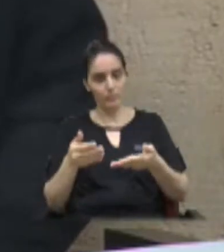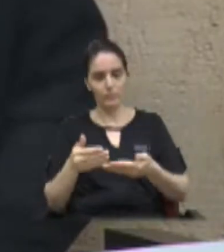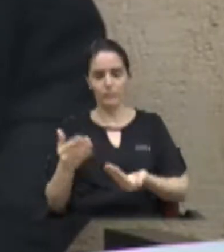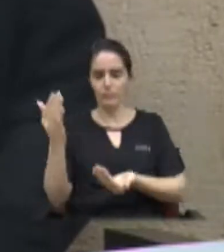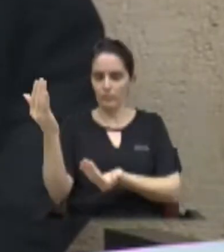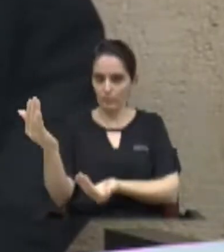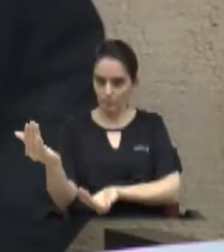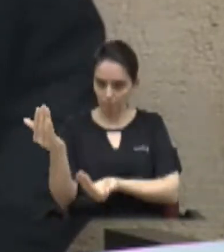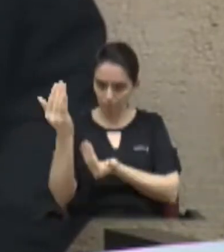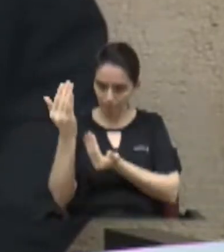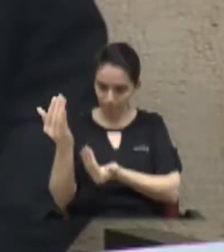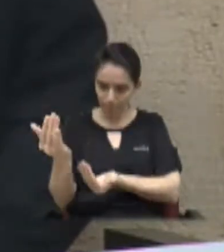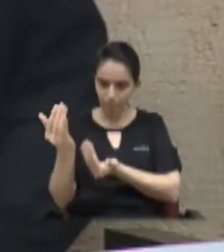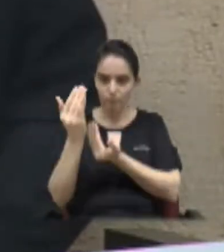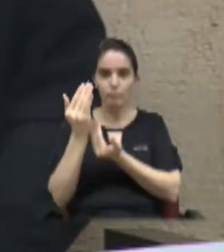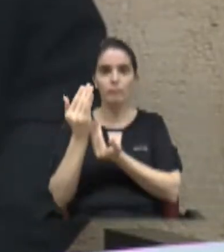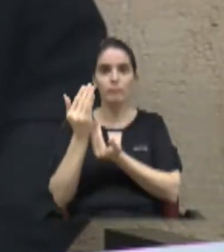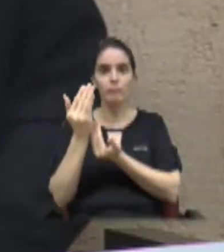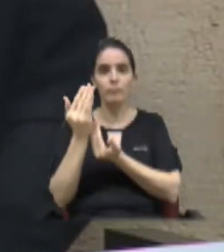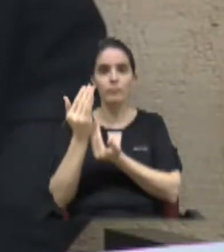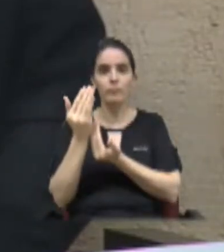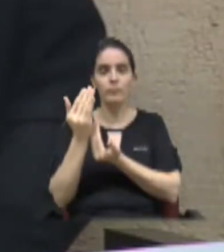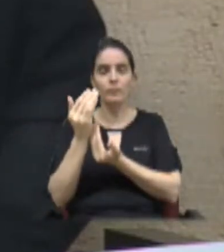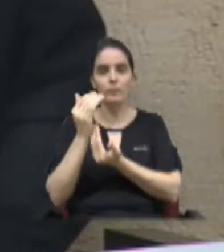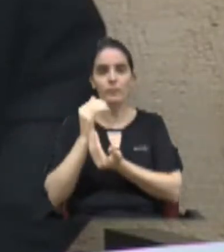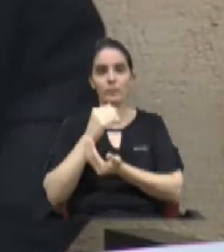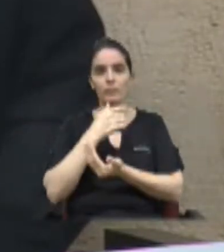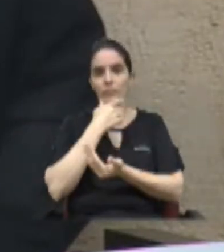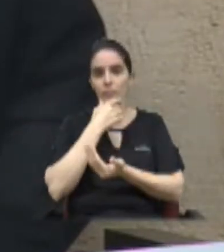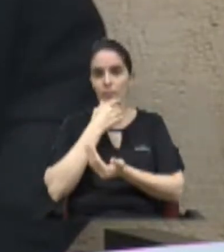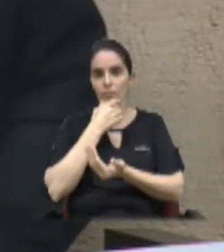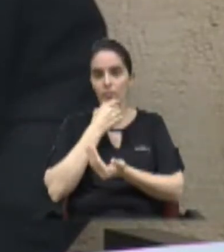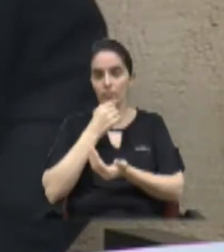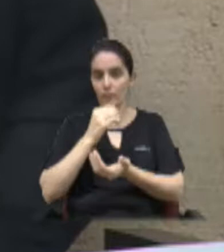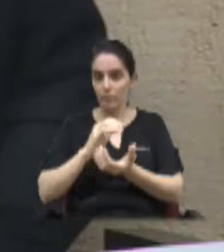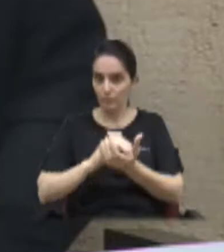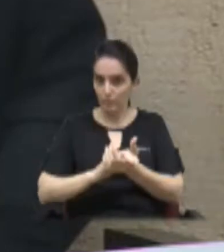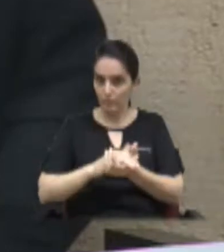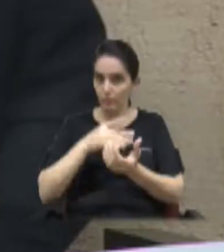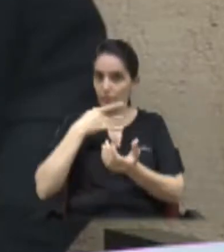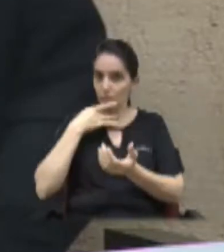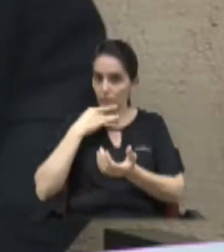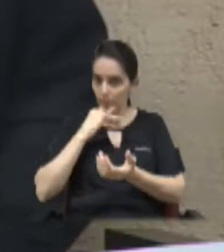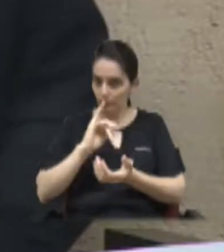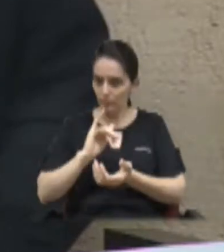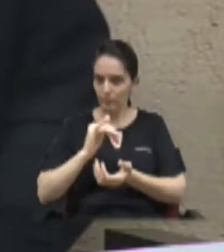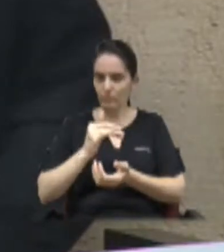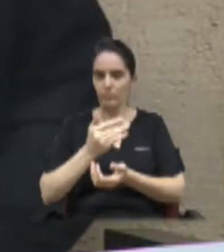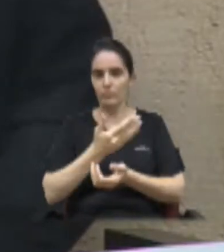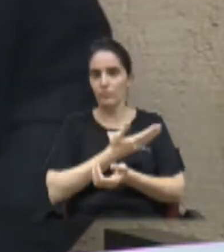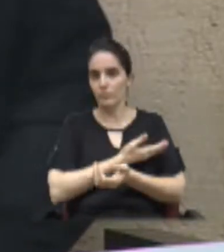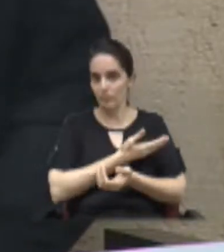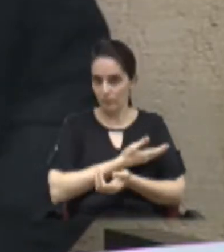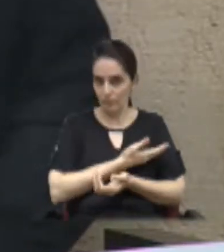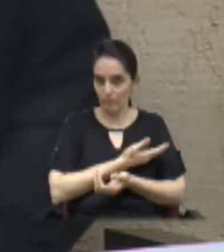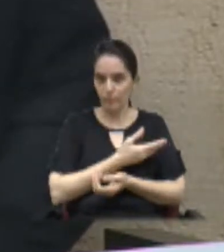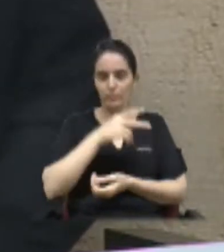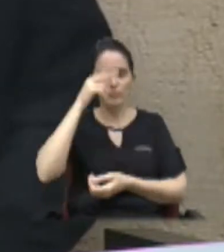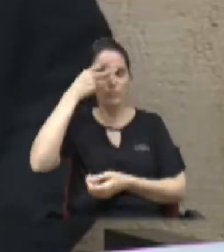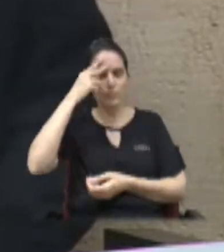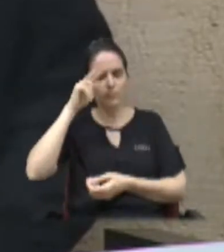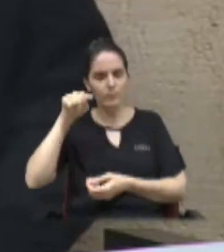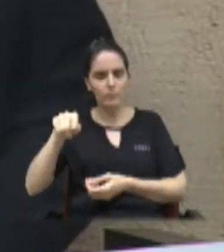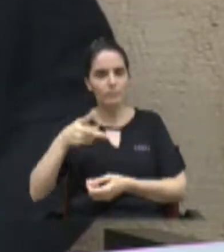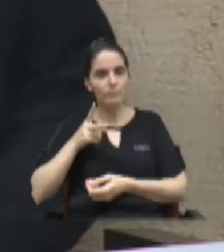homenagear este homem, esposo, pai e amigo, lembrando da sua memória, certo da